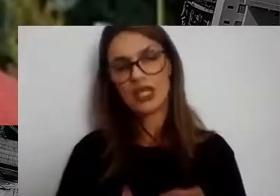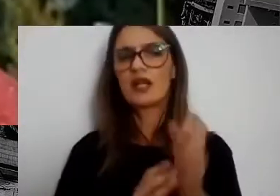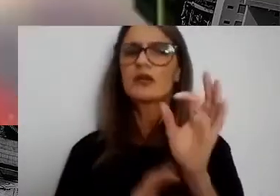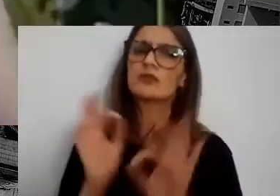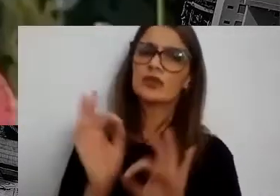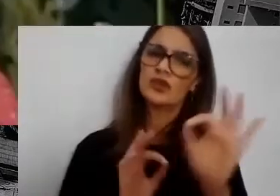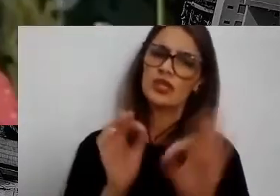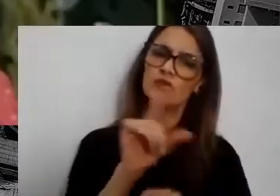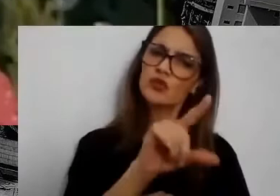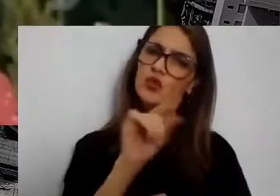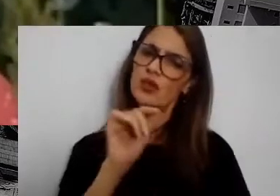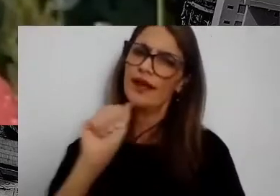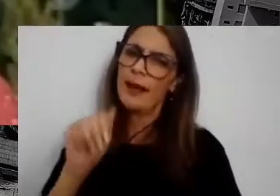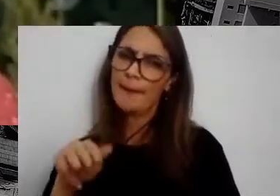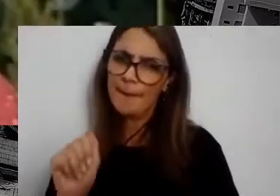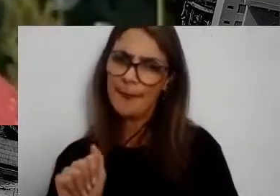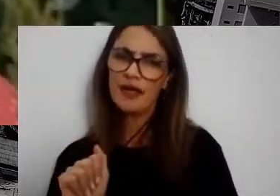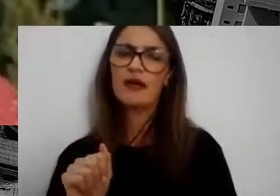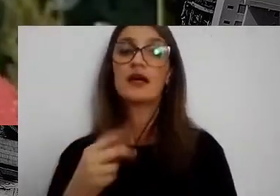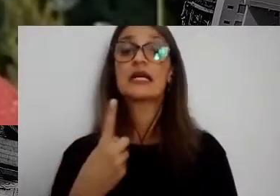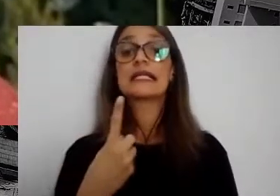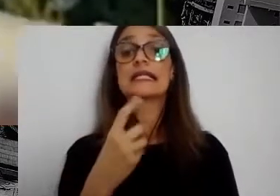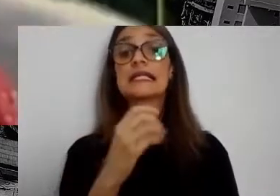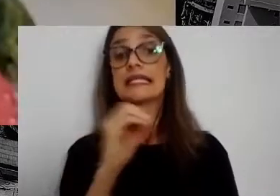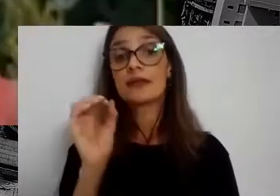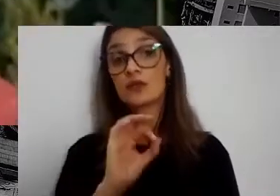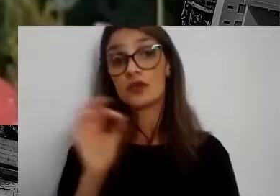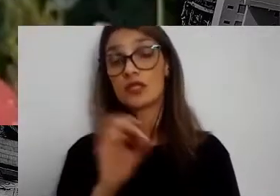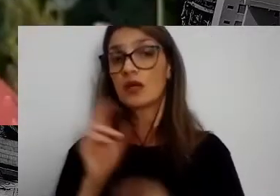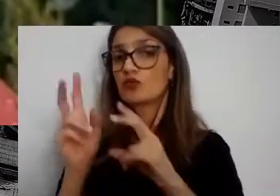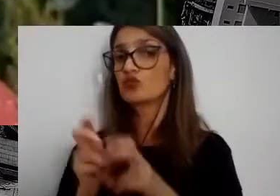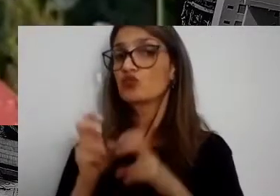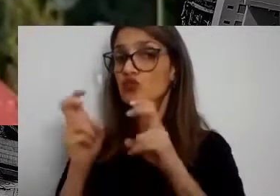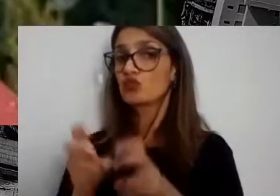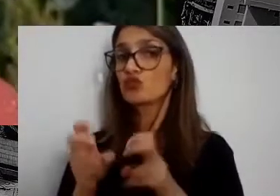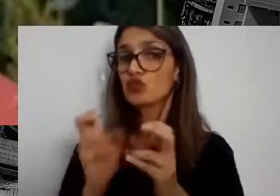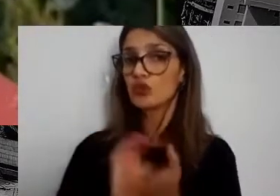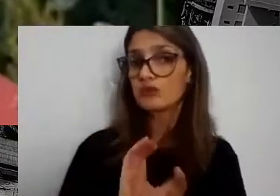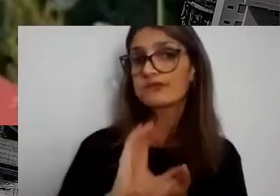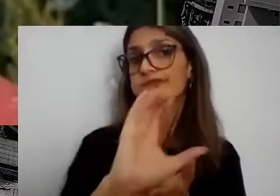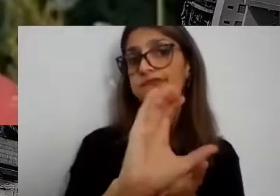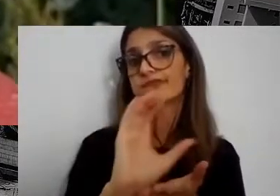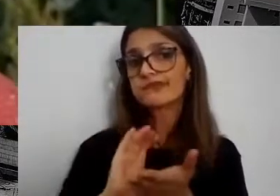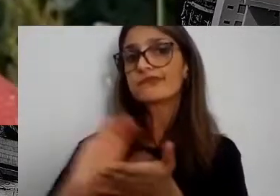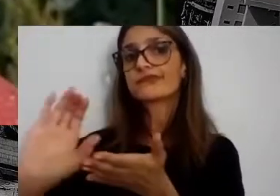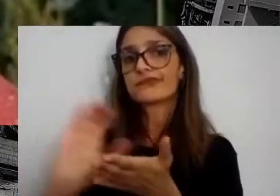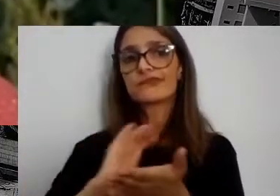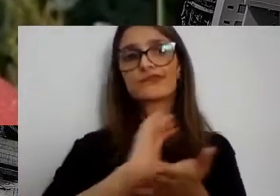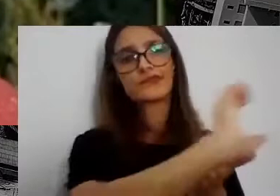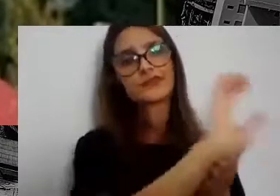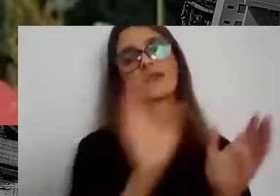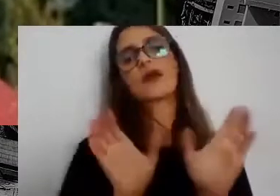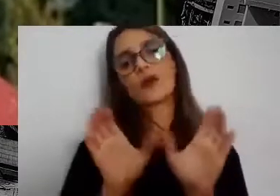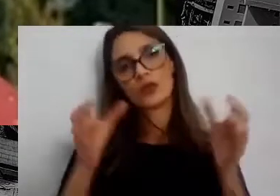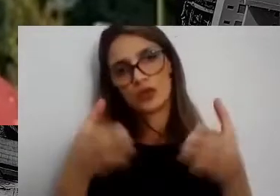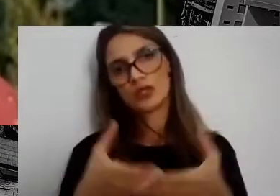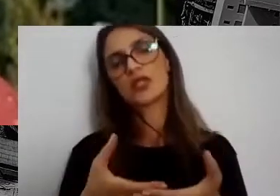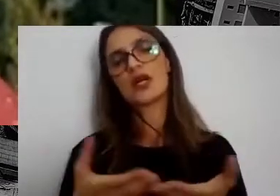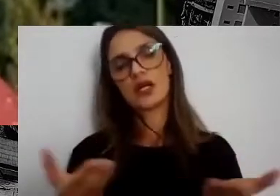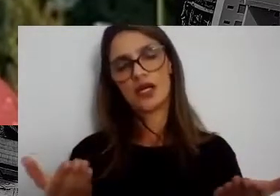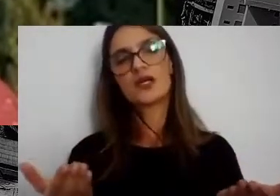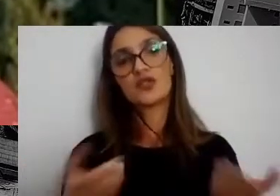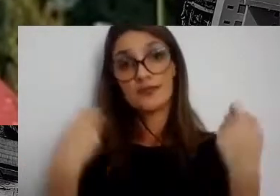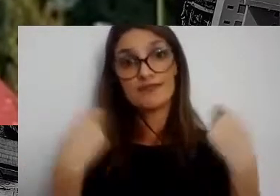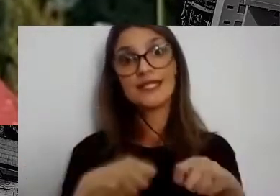ampliado. Lembrando, 100% do lucro destinado, mais comunidades vão ser ajudadas. Acho que essa é a proposta. Unir as